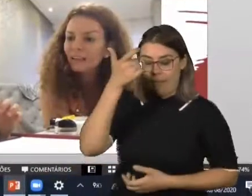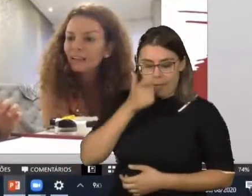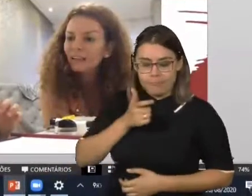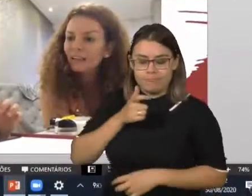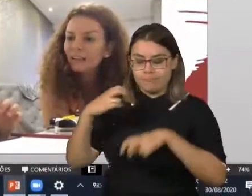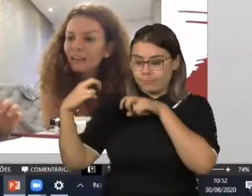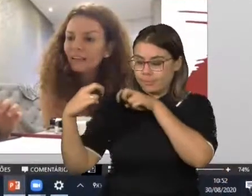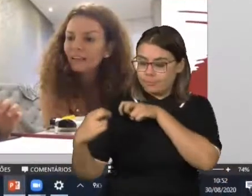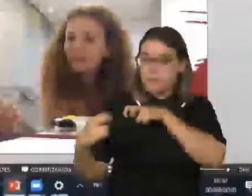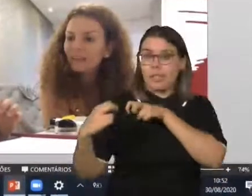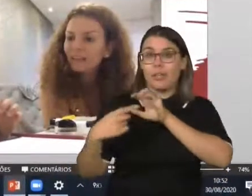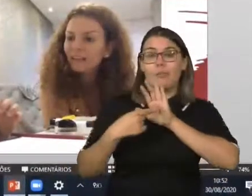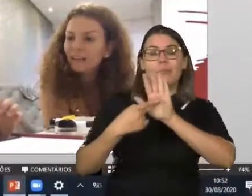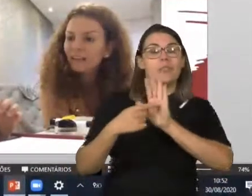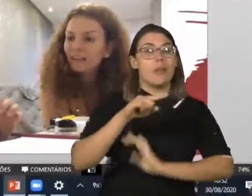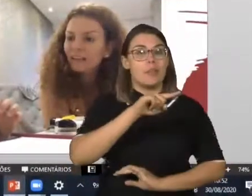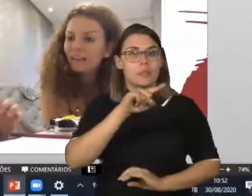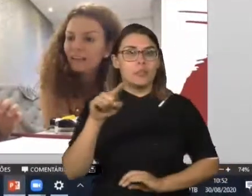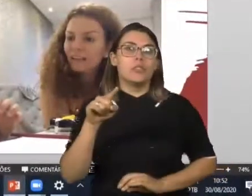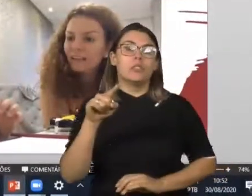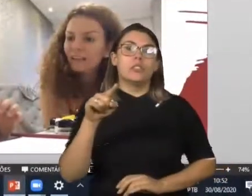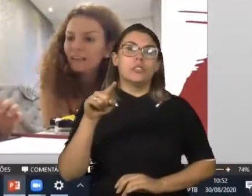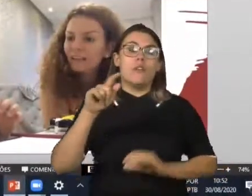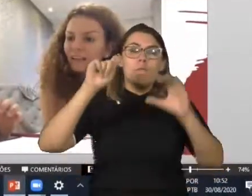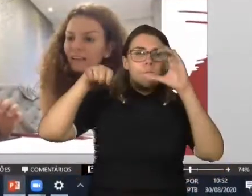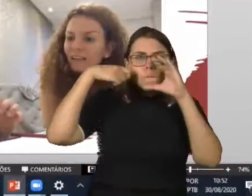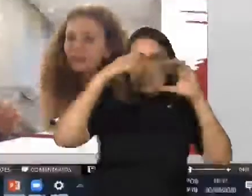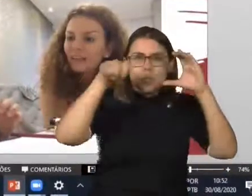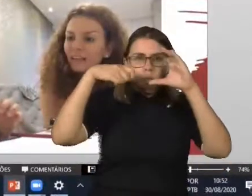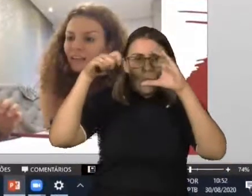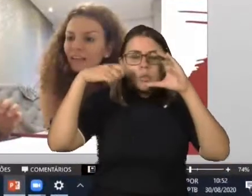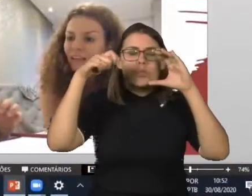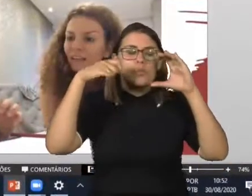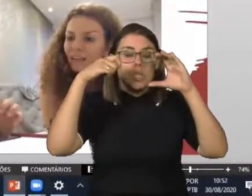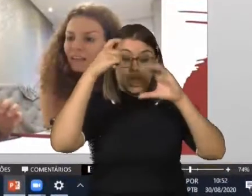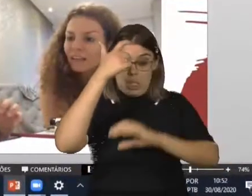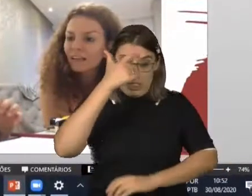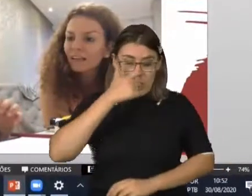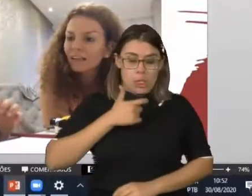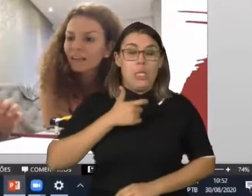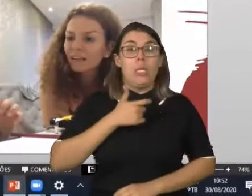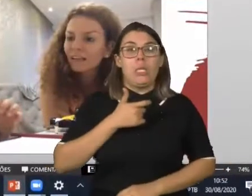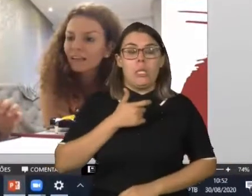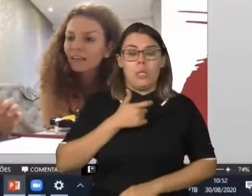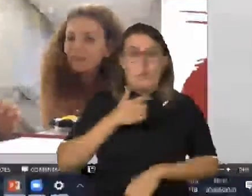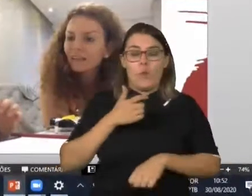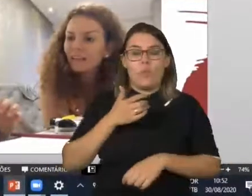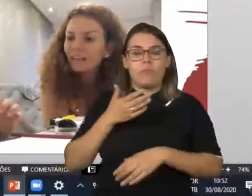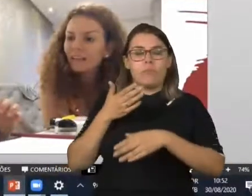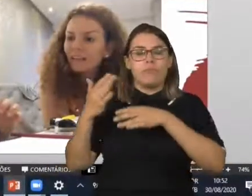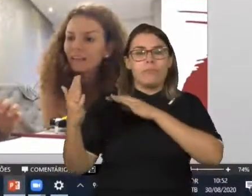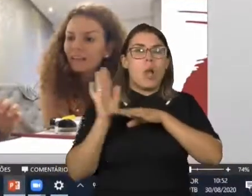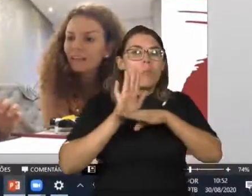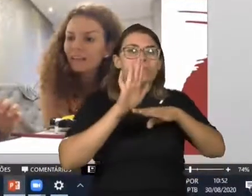eu quero apresentar para vocês alguns vídeos das intervenções realizadas que mostram o processo de desenvolvimento